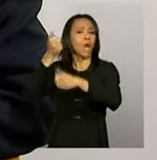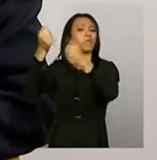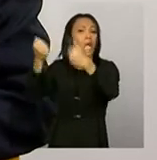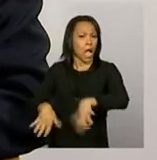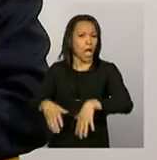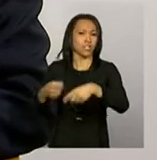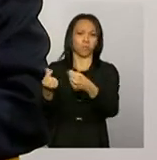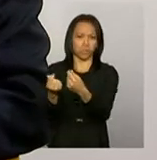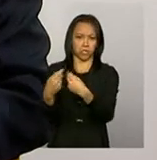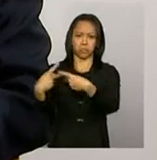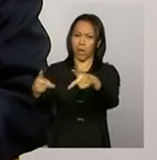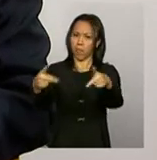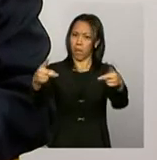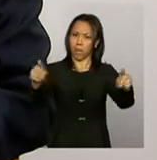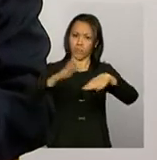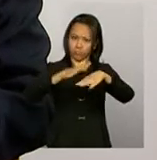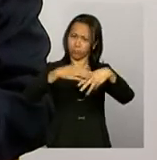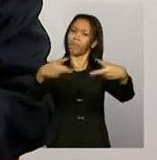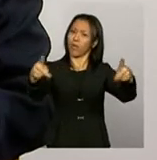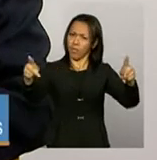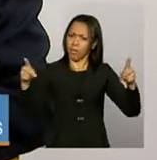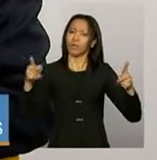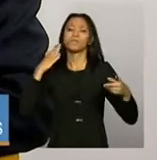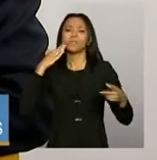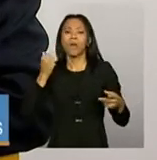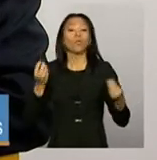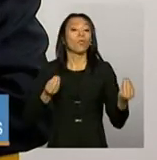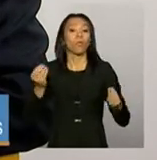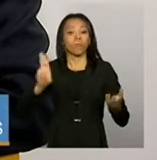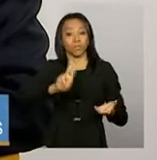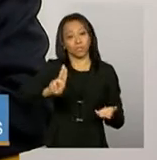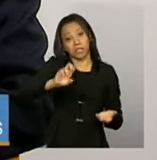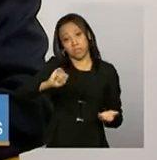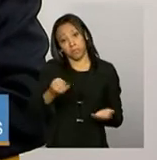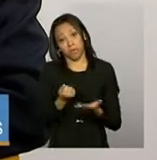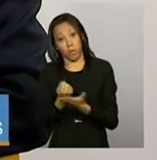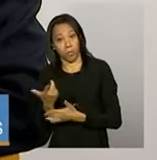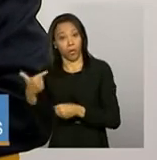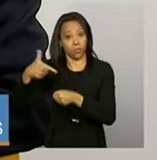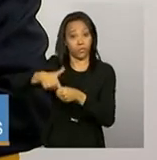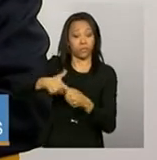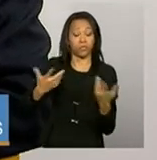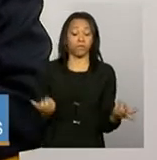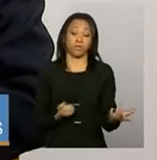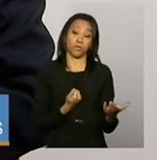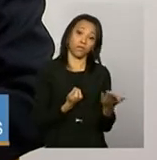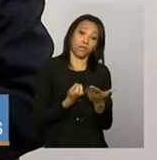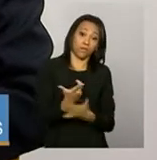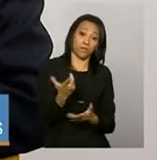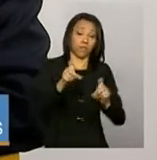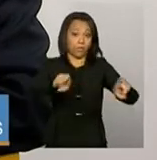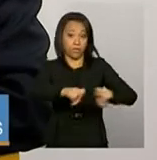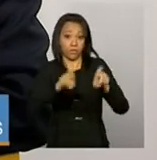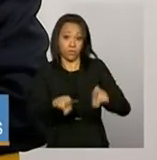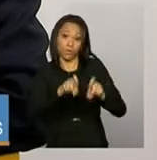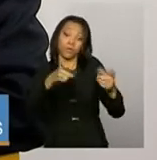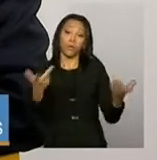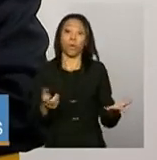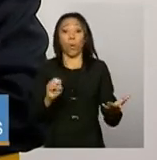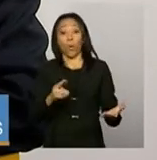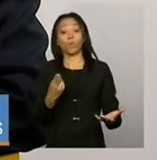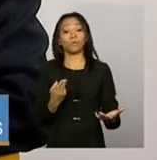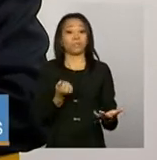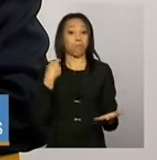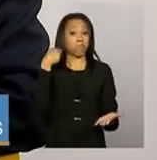vai utilizar o recurso, se ele vai comprar combustível, ou se ele vai comprar um computador, ou se ele vai pagar